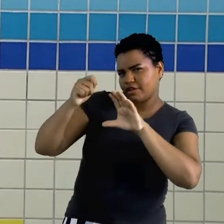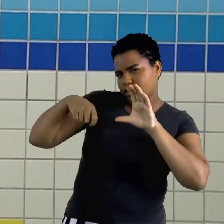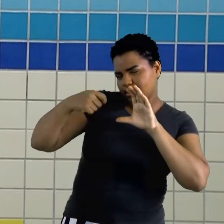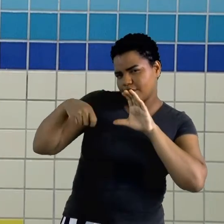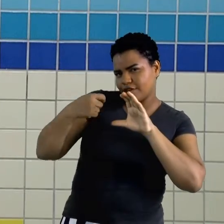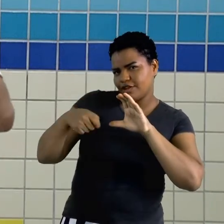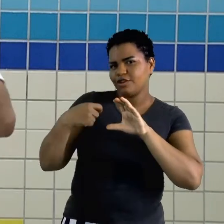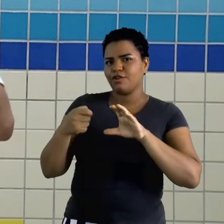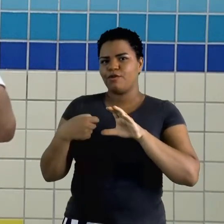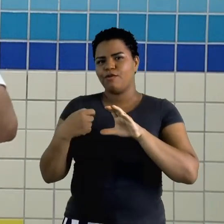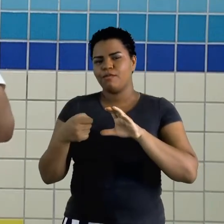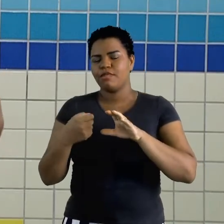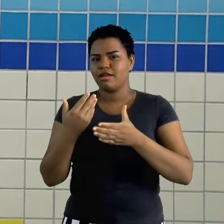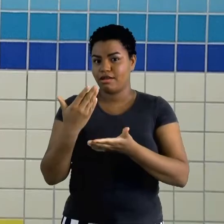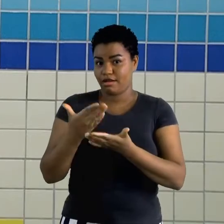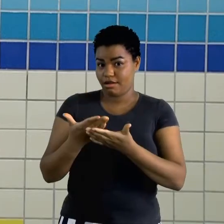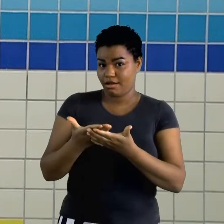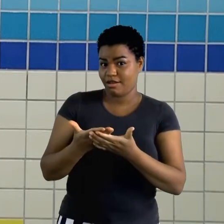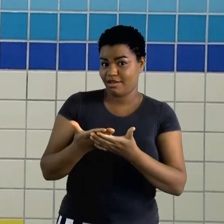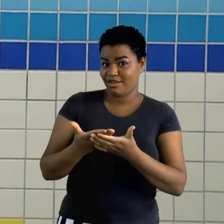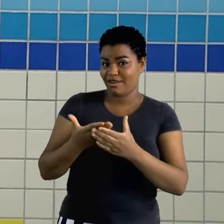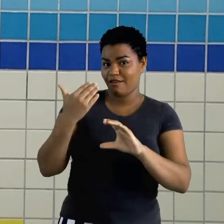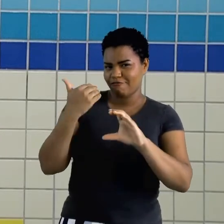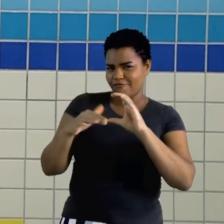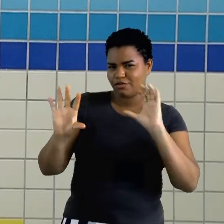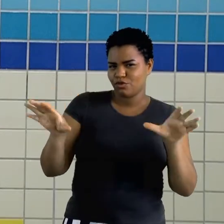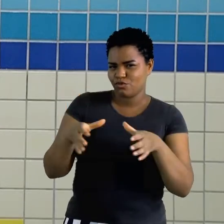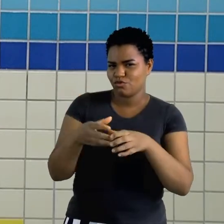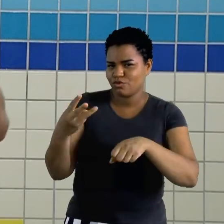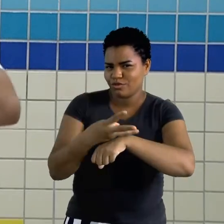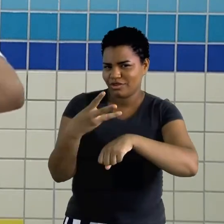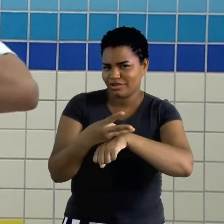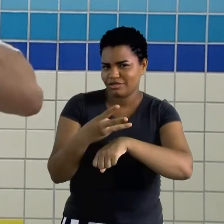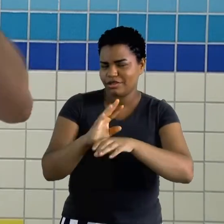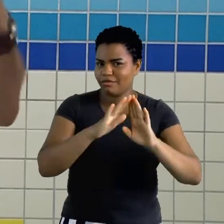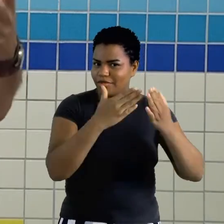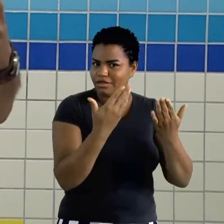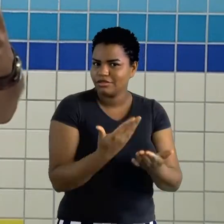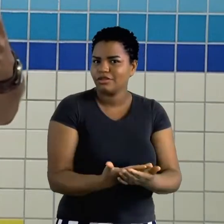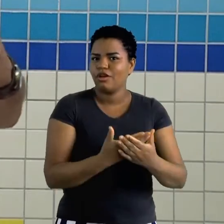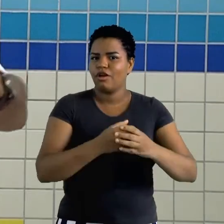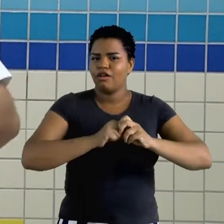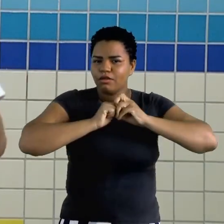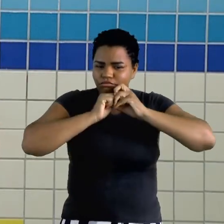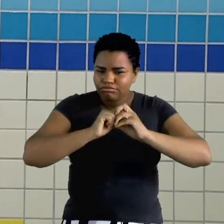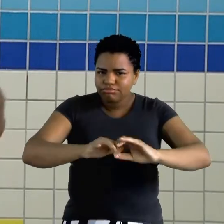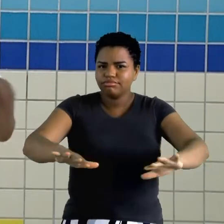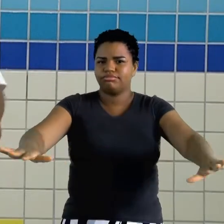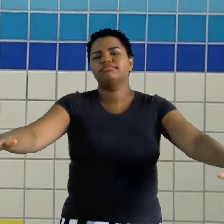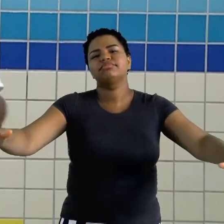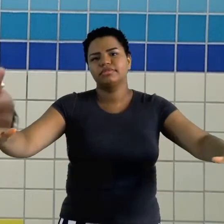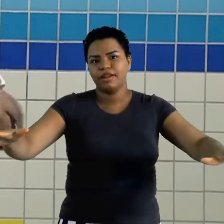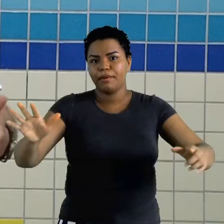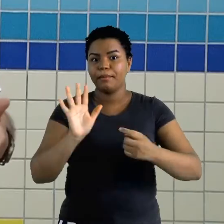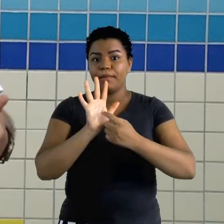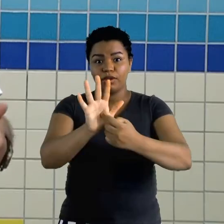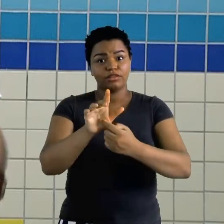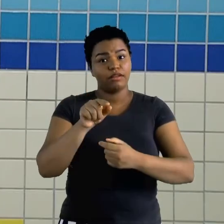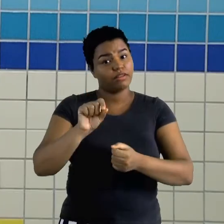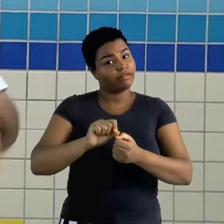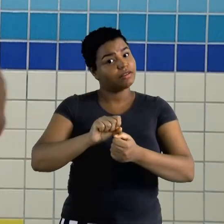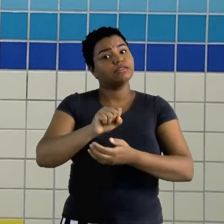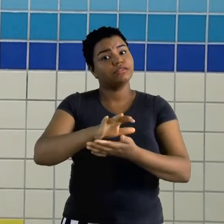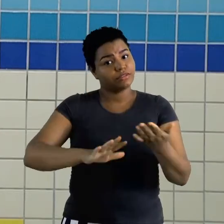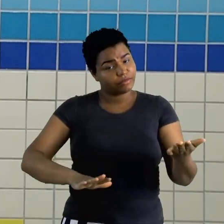grava lá você fazendo a aula, mande para o grupo de WhatsApp lá da sua escola, vamos multiplicar essas ações, vamos mostrar que vocês estão fazendo atividade